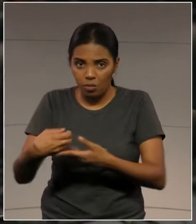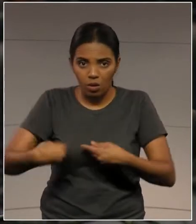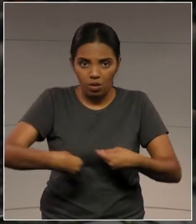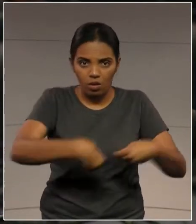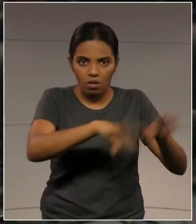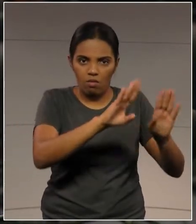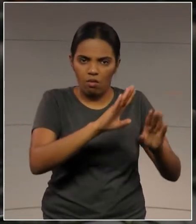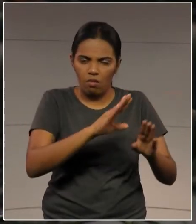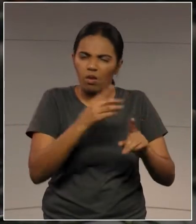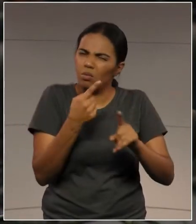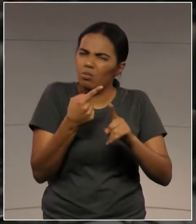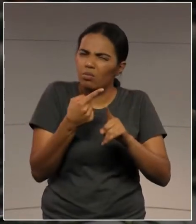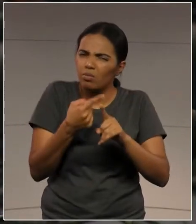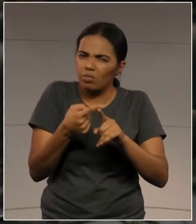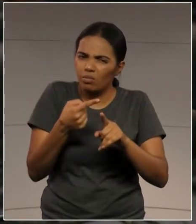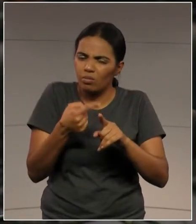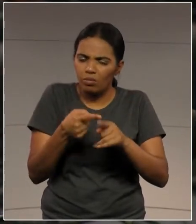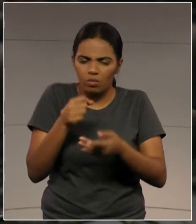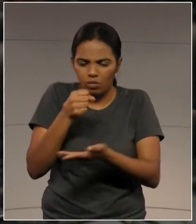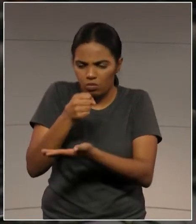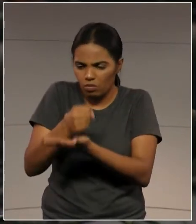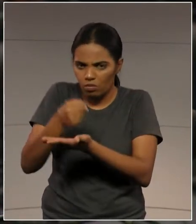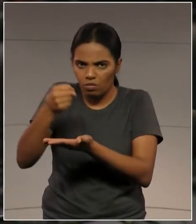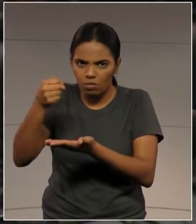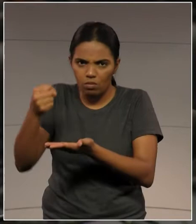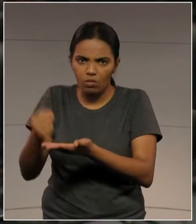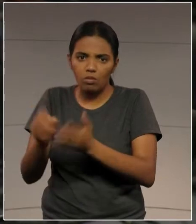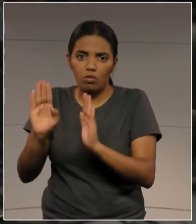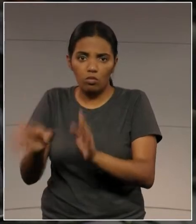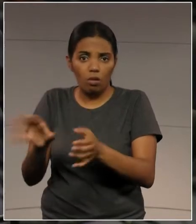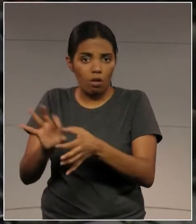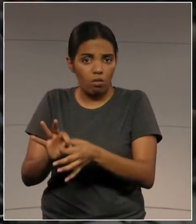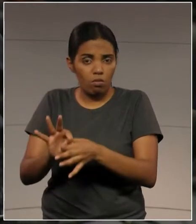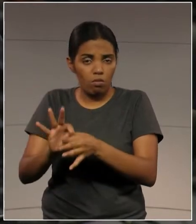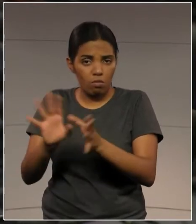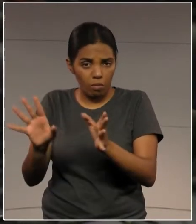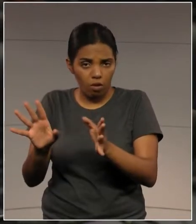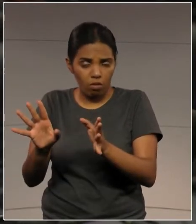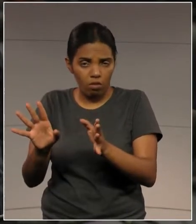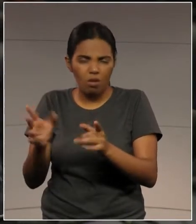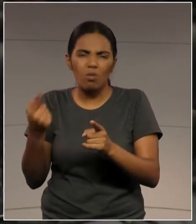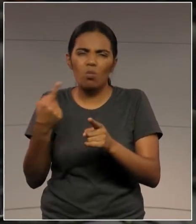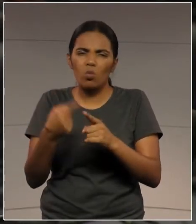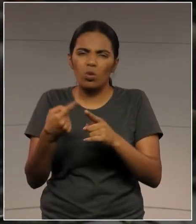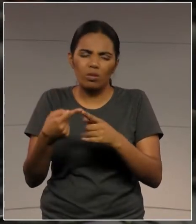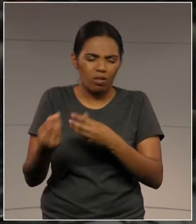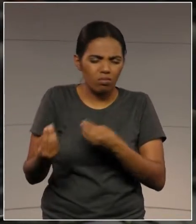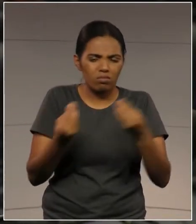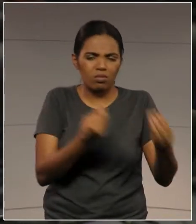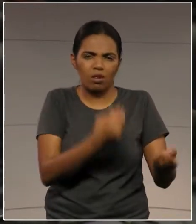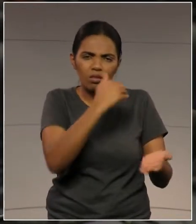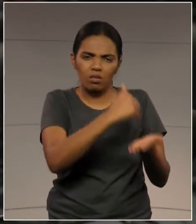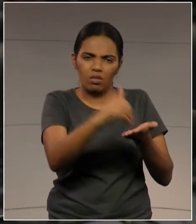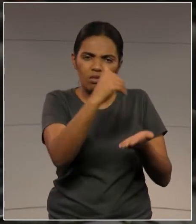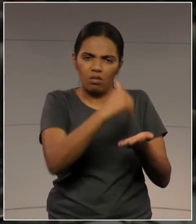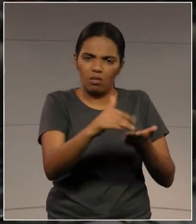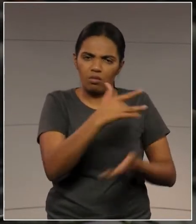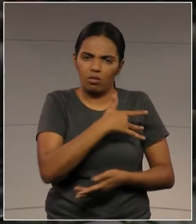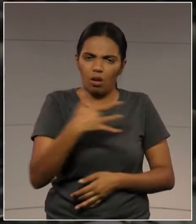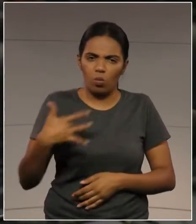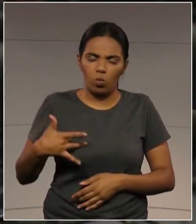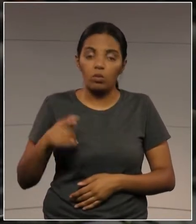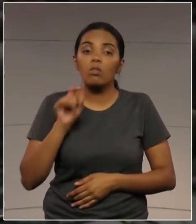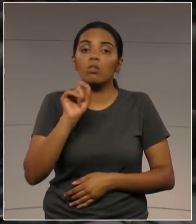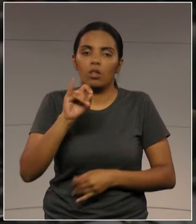Saúde. Se vossa excelência manda o recurso, por que a burocracia? Quem sofre